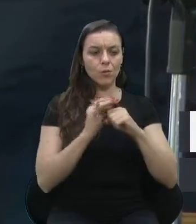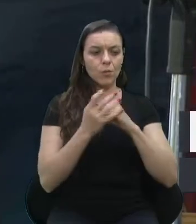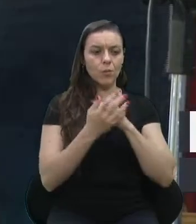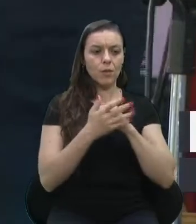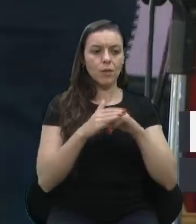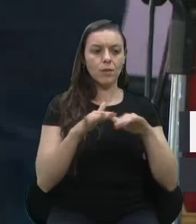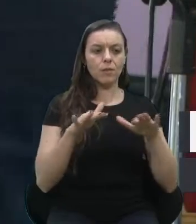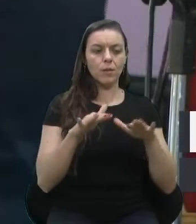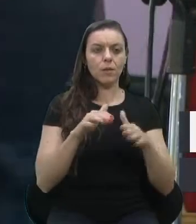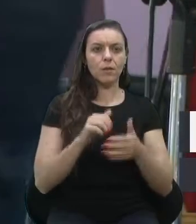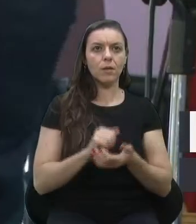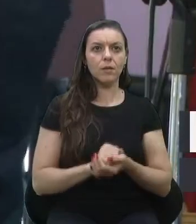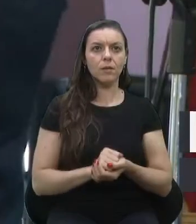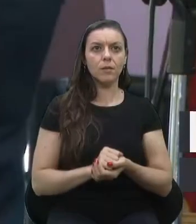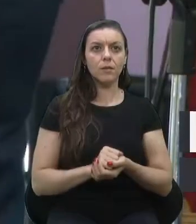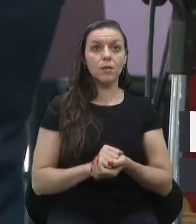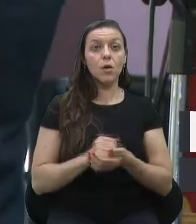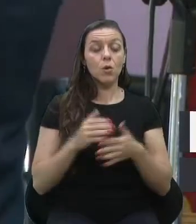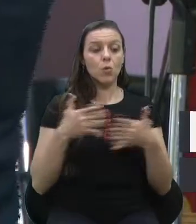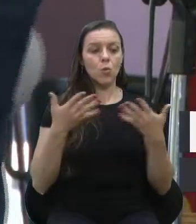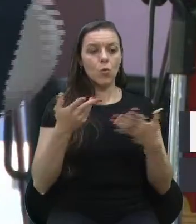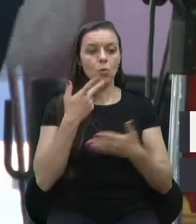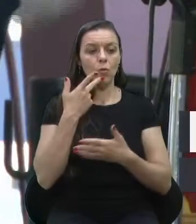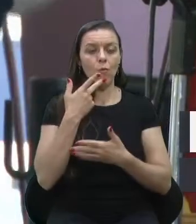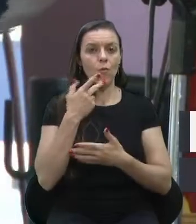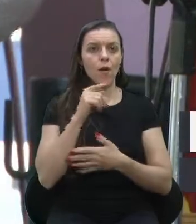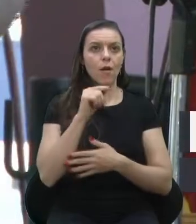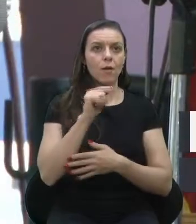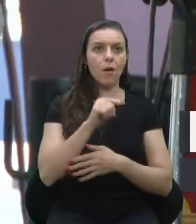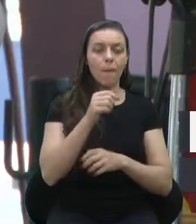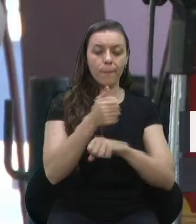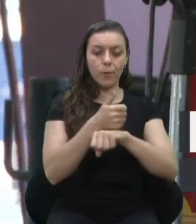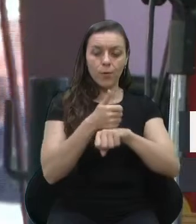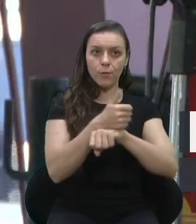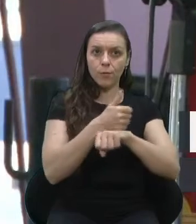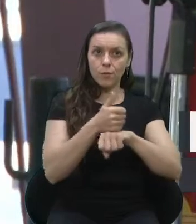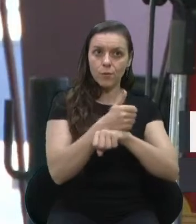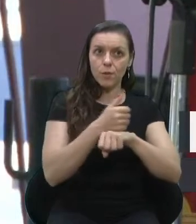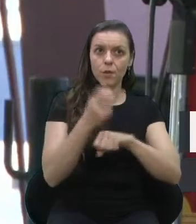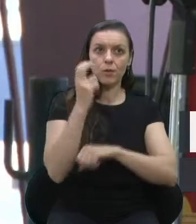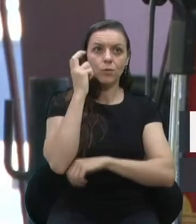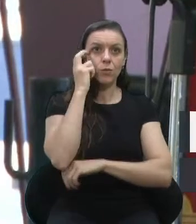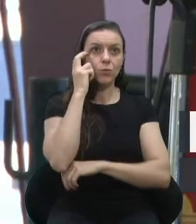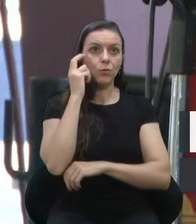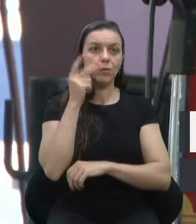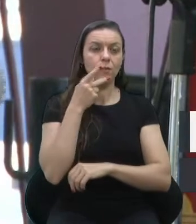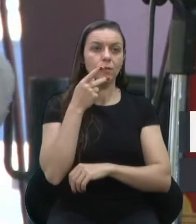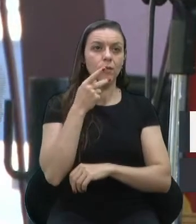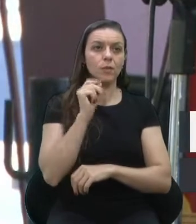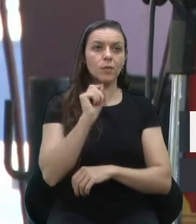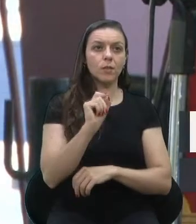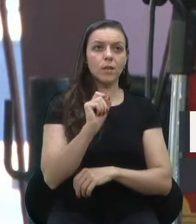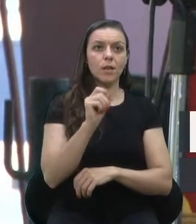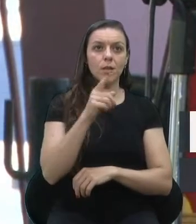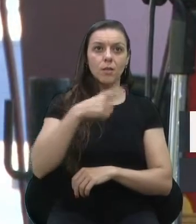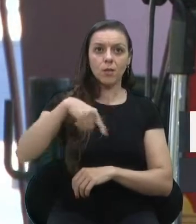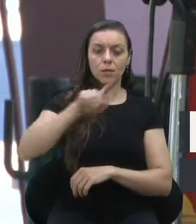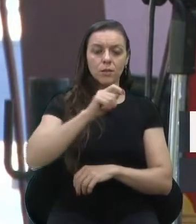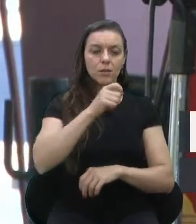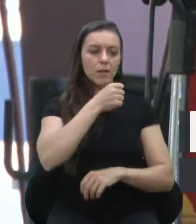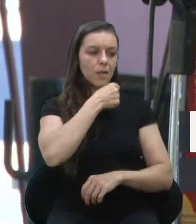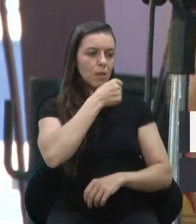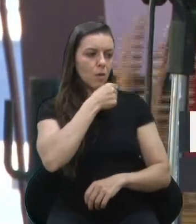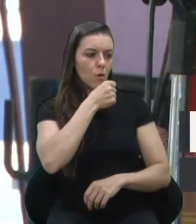enfrentamos. Quando eu falo aqui dos profissionais de cultura, quero falar dos nossos cantores,